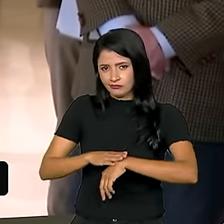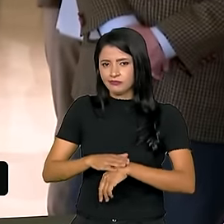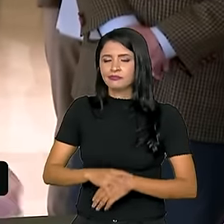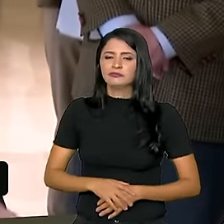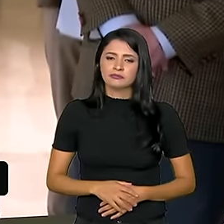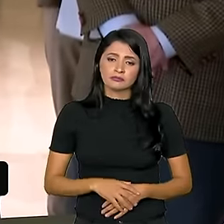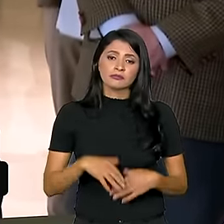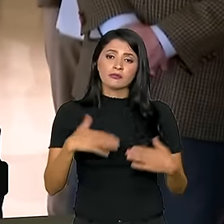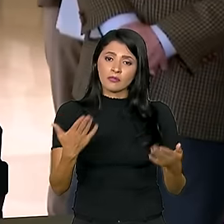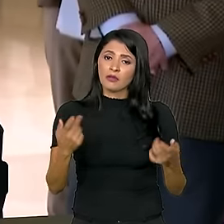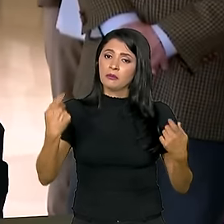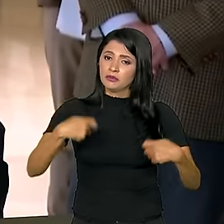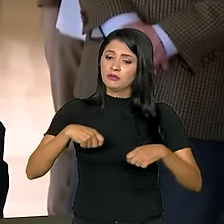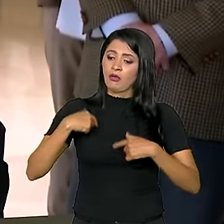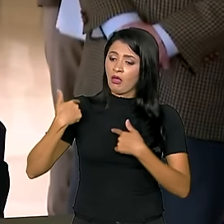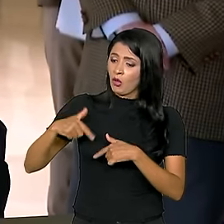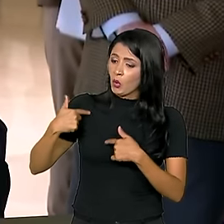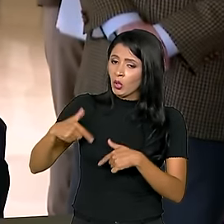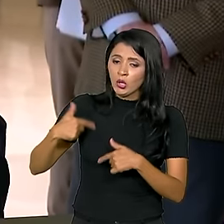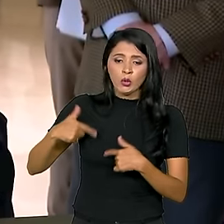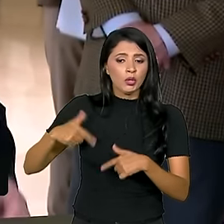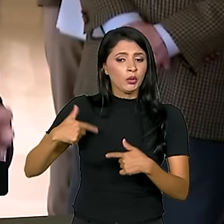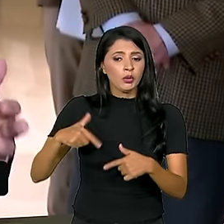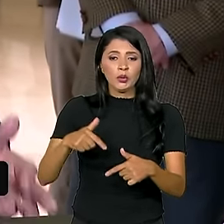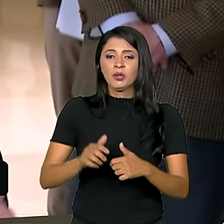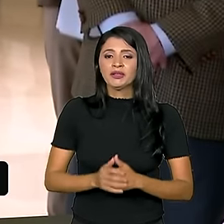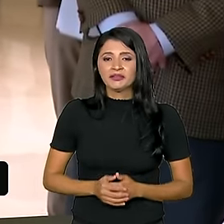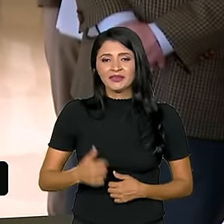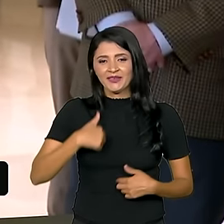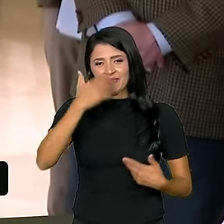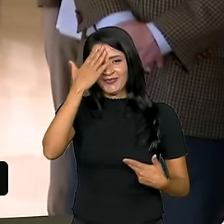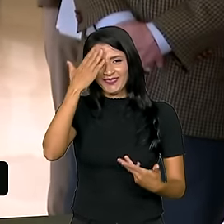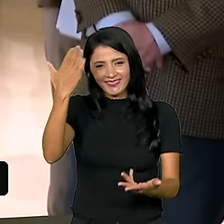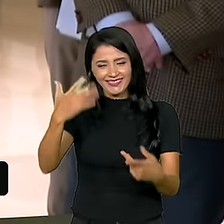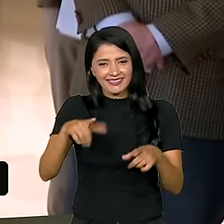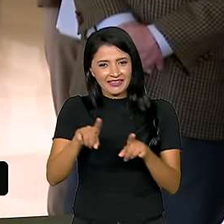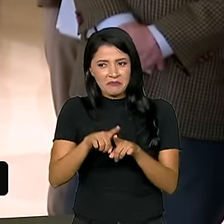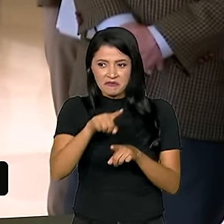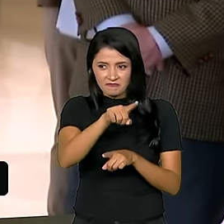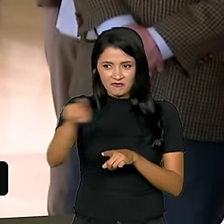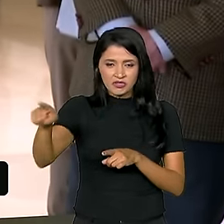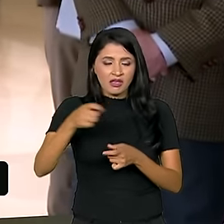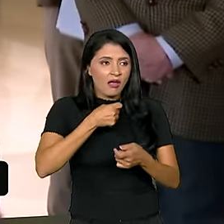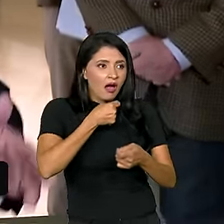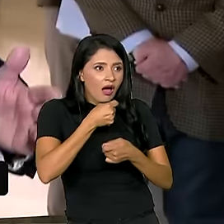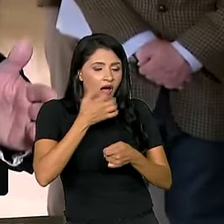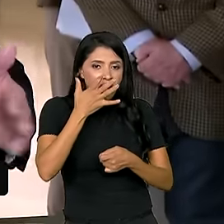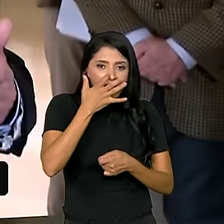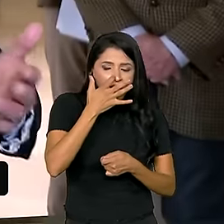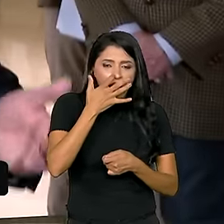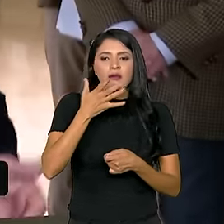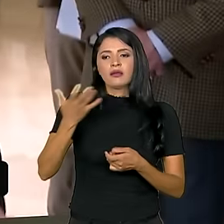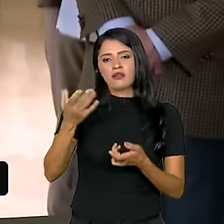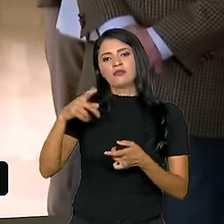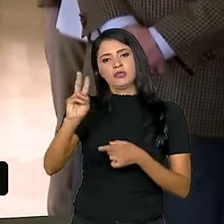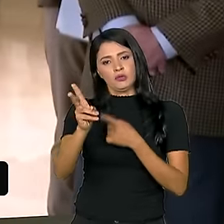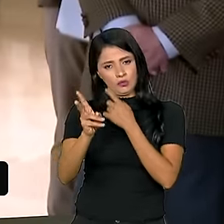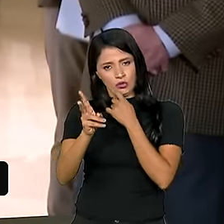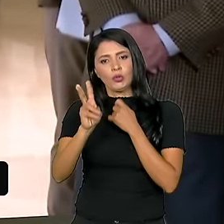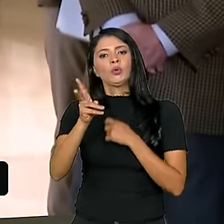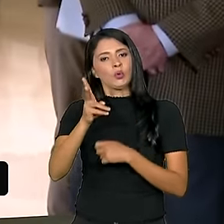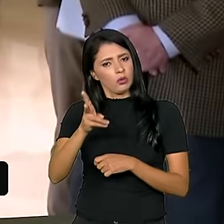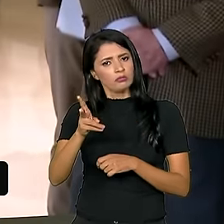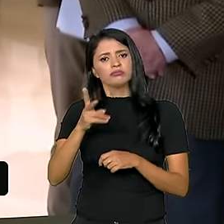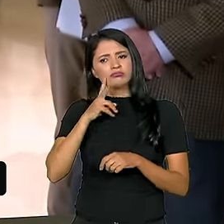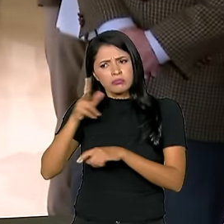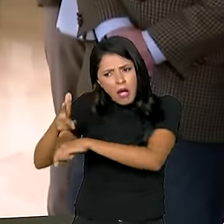E aí nós vamos ter que trabalhar muito. Então, eu quero agradecer, inclusive, a cobertura de vocês. Espero que vocês continuem cobrindo